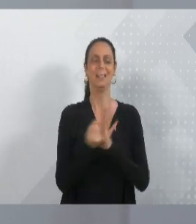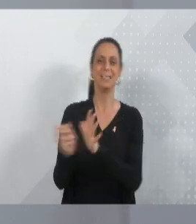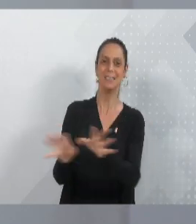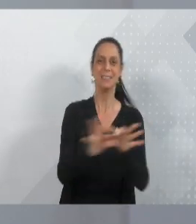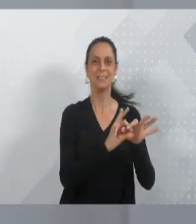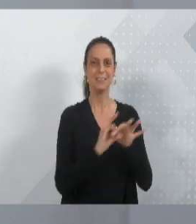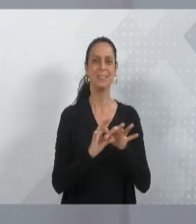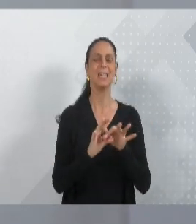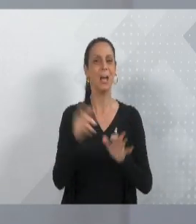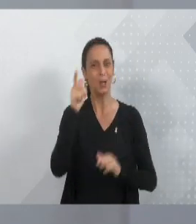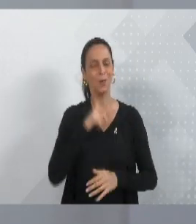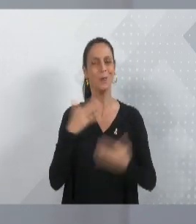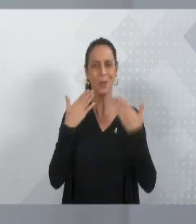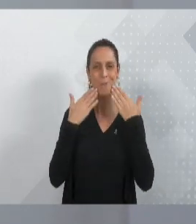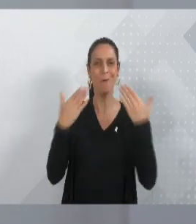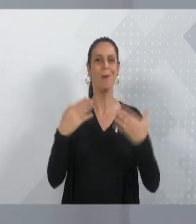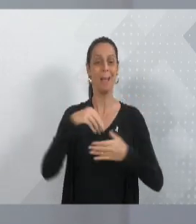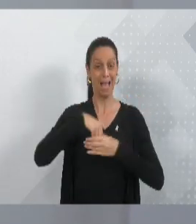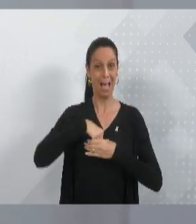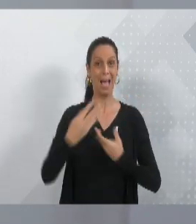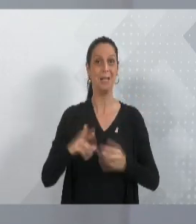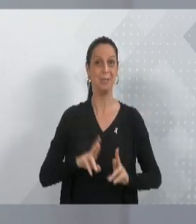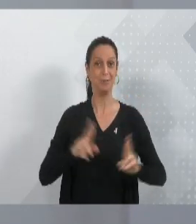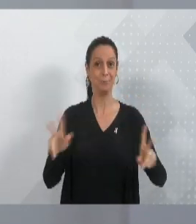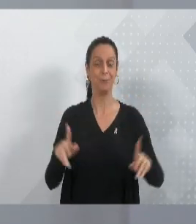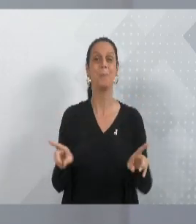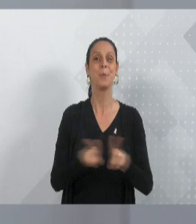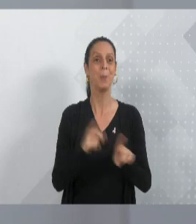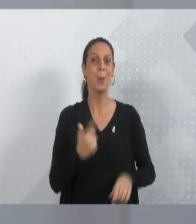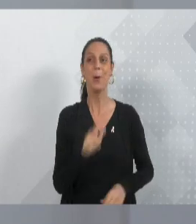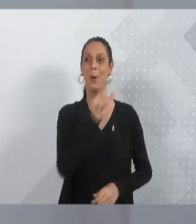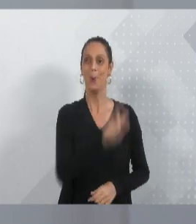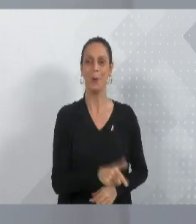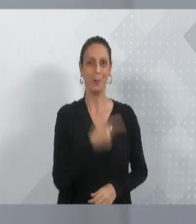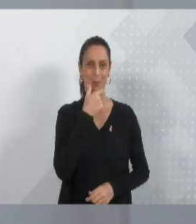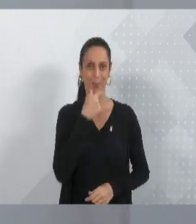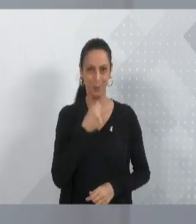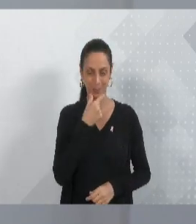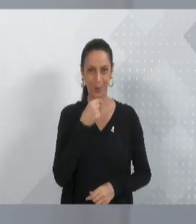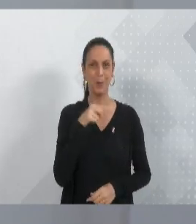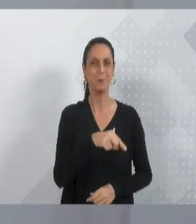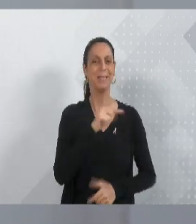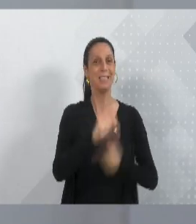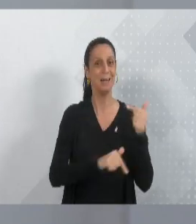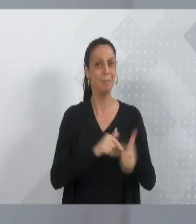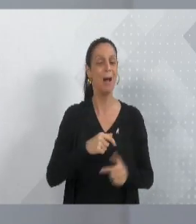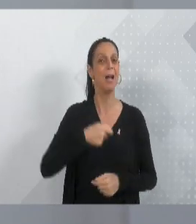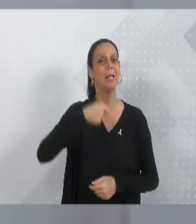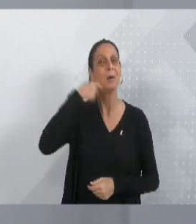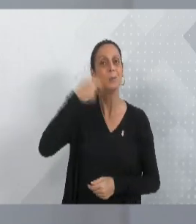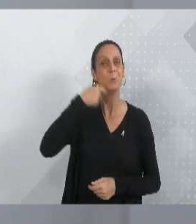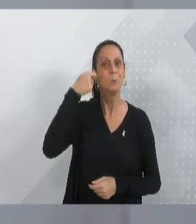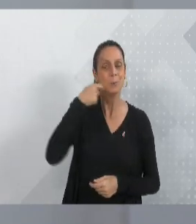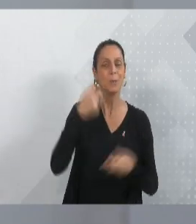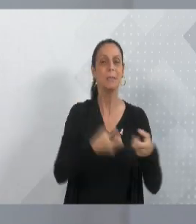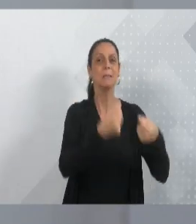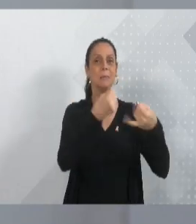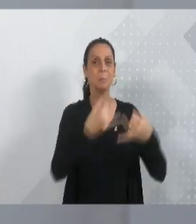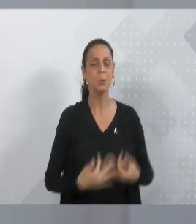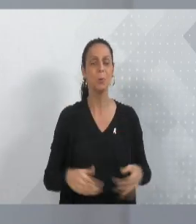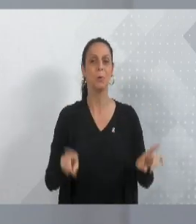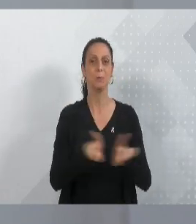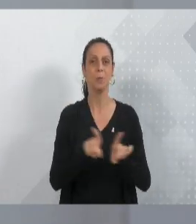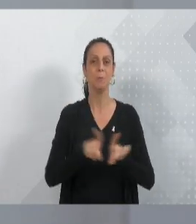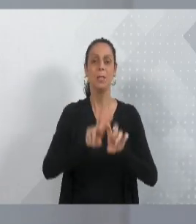quero trazer aqui uma situação do Daniel da Barbearia, que nos trouxe uma questão de sinalização nos displays de velocidade, nós